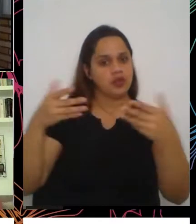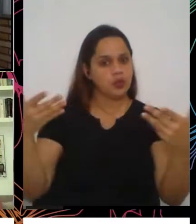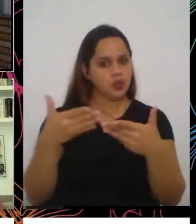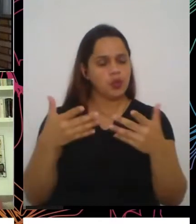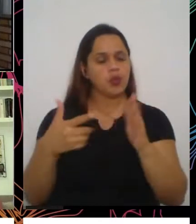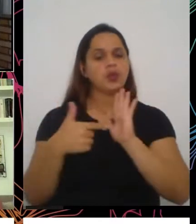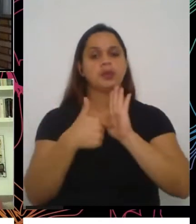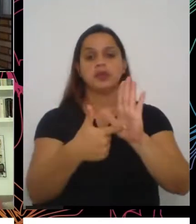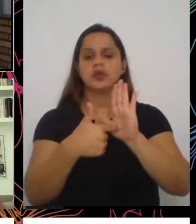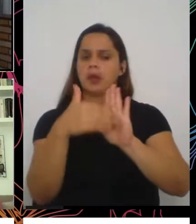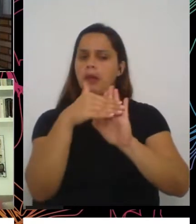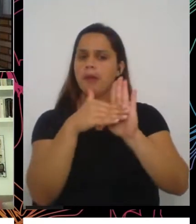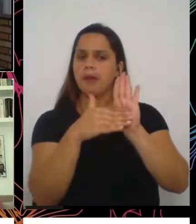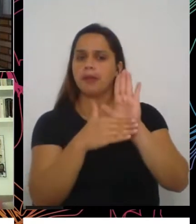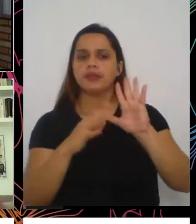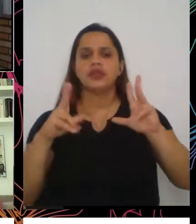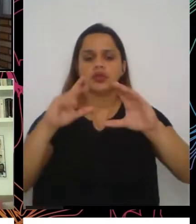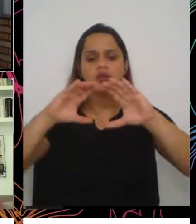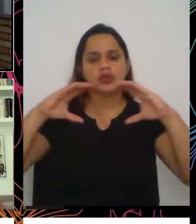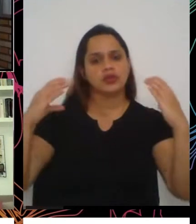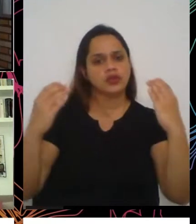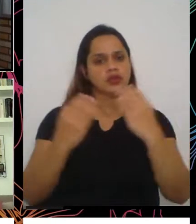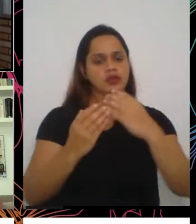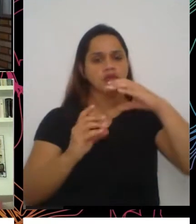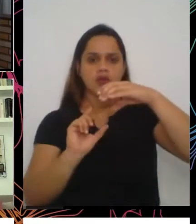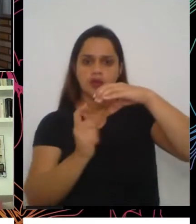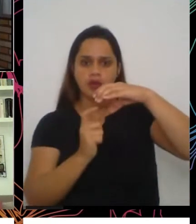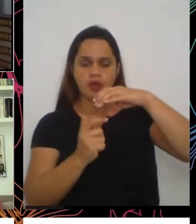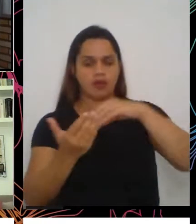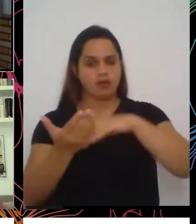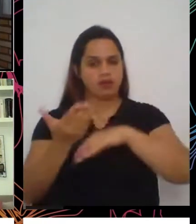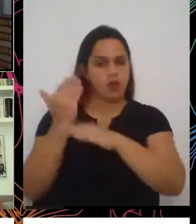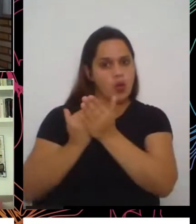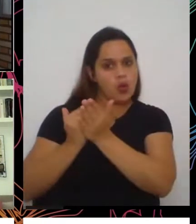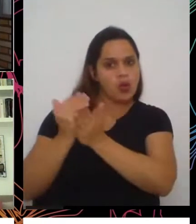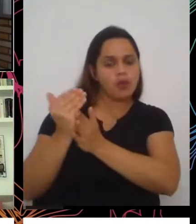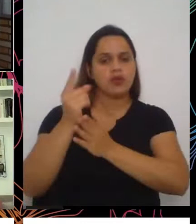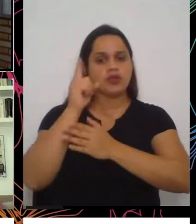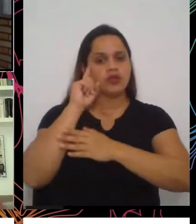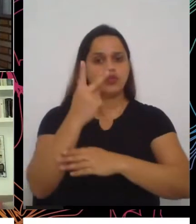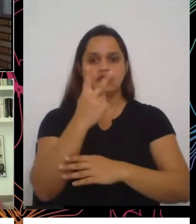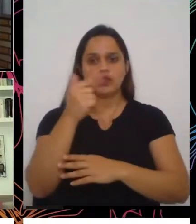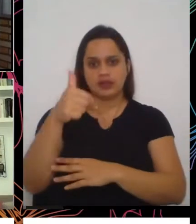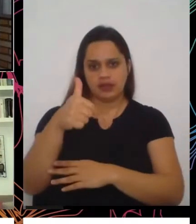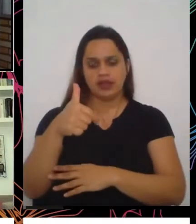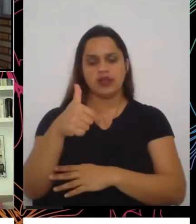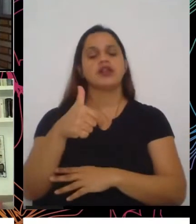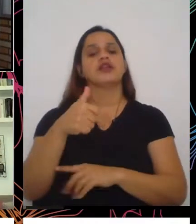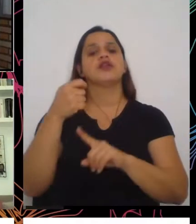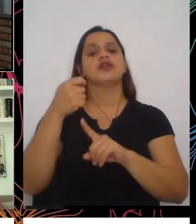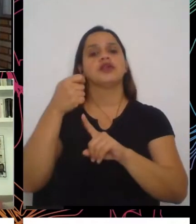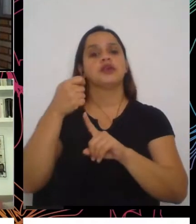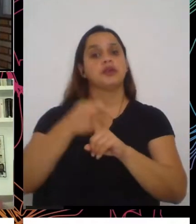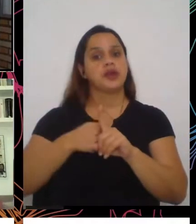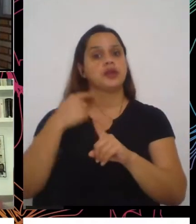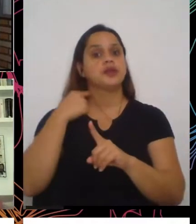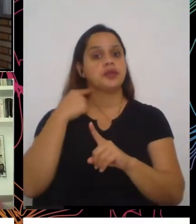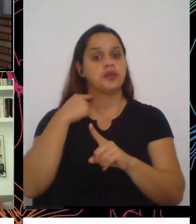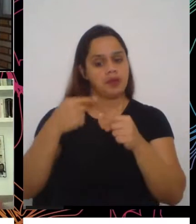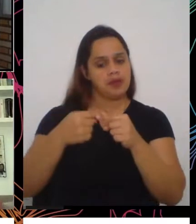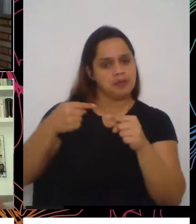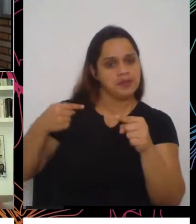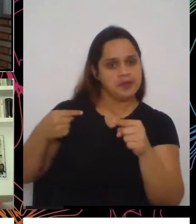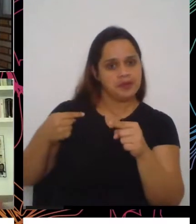em toda a Conferência Etos, desde o dia que ela iniciou, para dia 27 de maio, da semana passada, né.